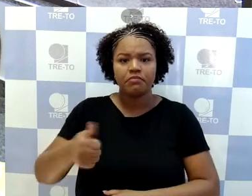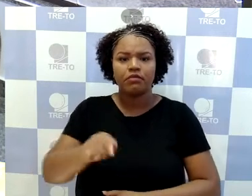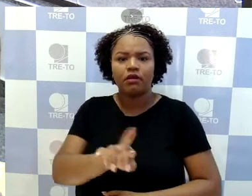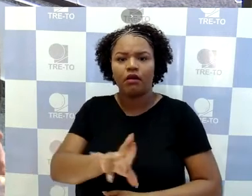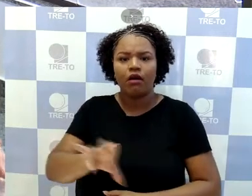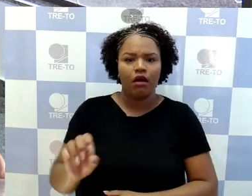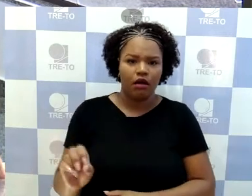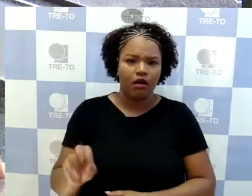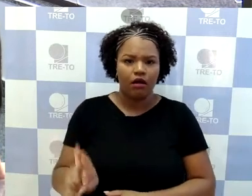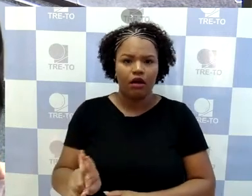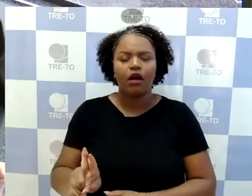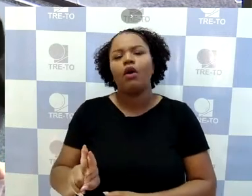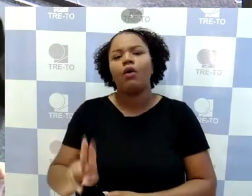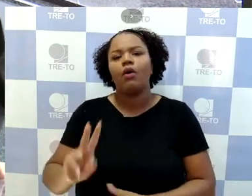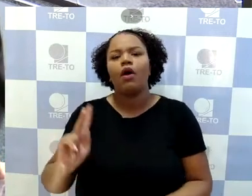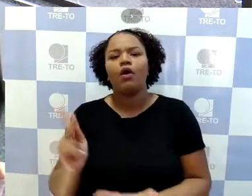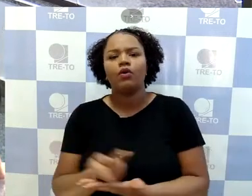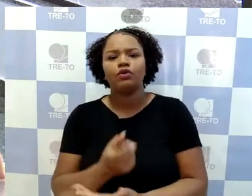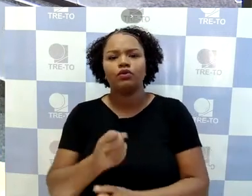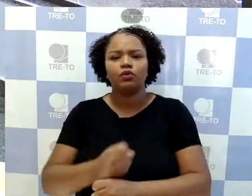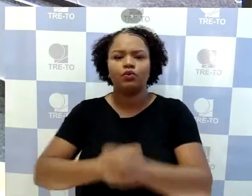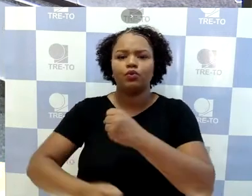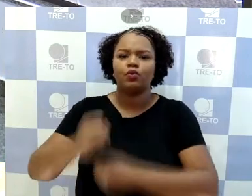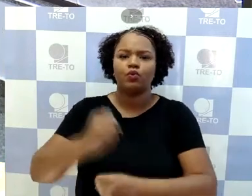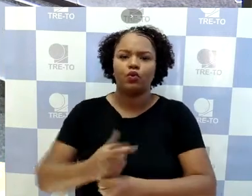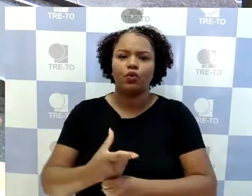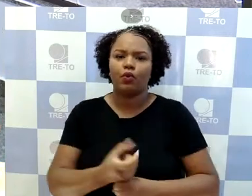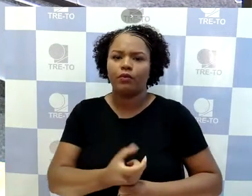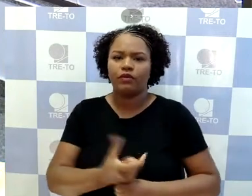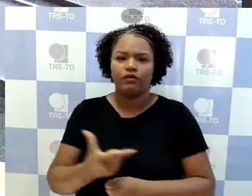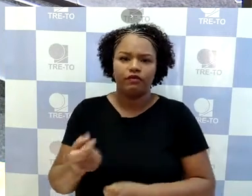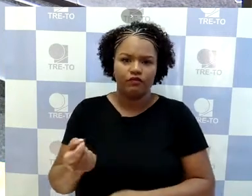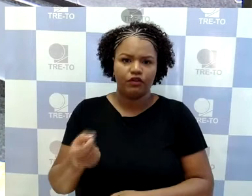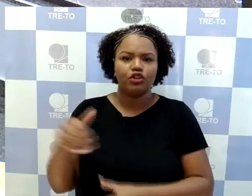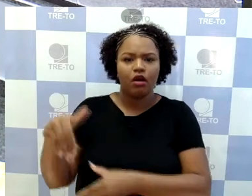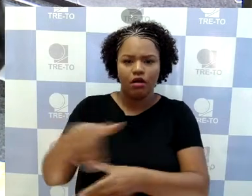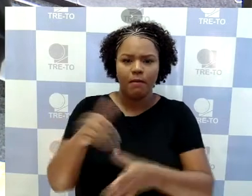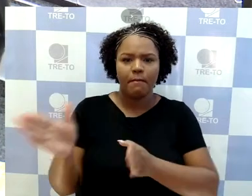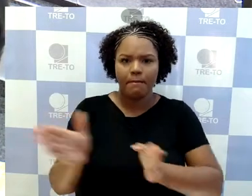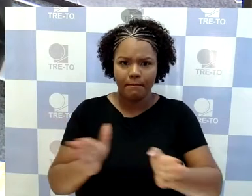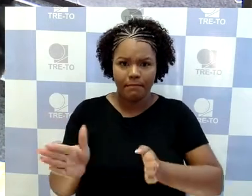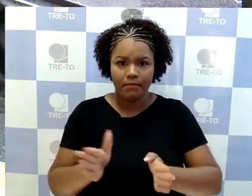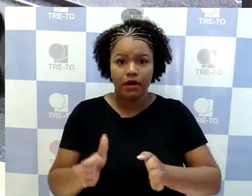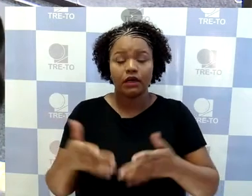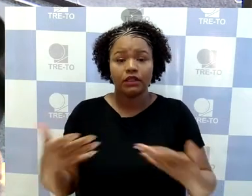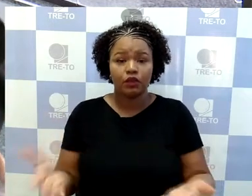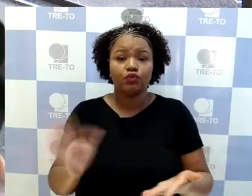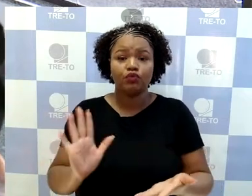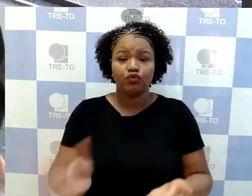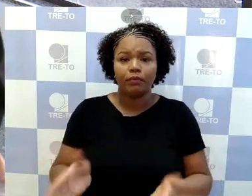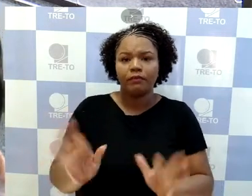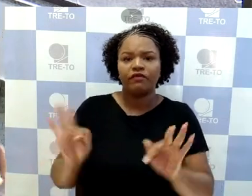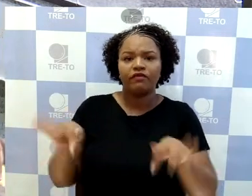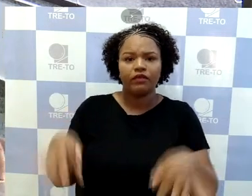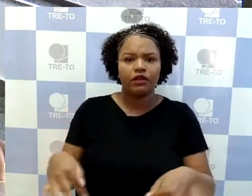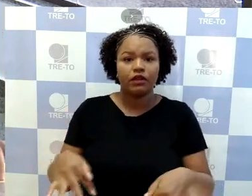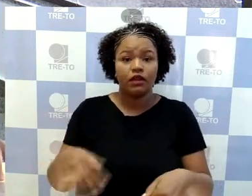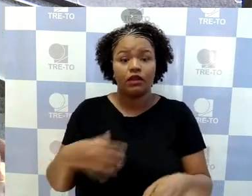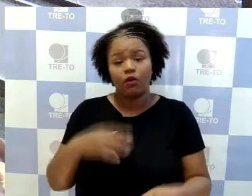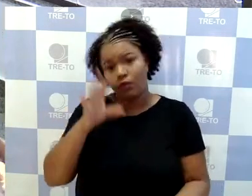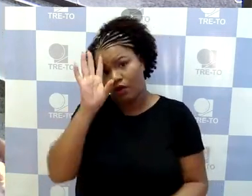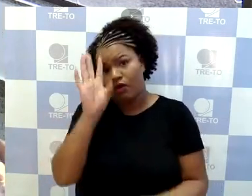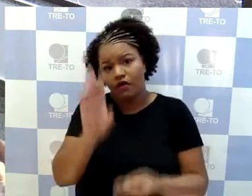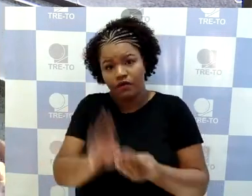tratou-se ainda nas eleições do ano de 2020, pleito esse, que, obviamente, já está finalizado, e, conforme o entendimento pacífico